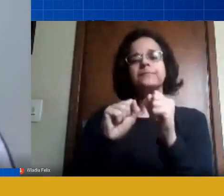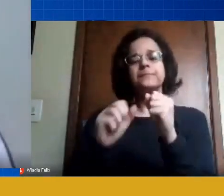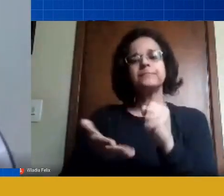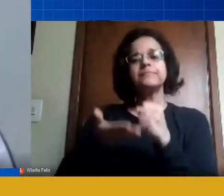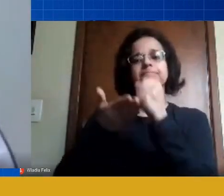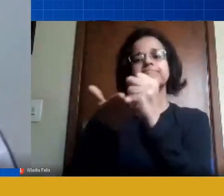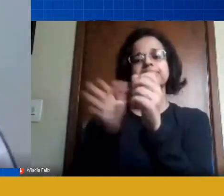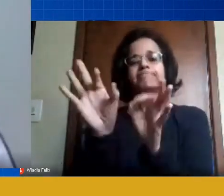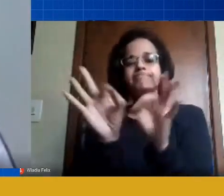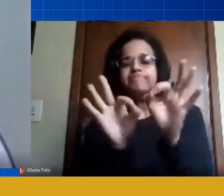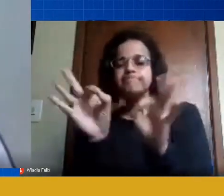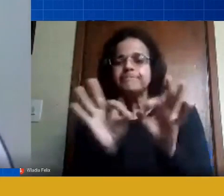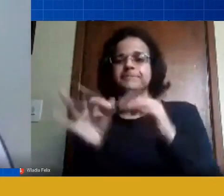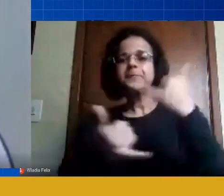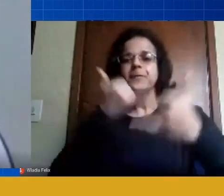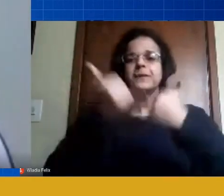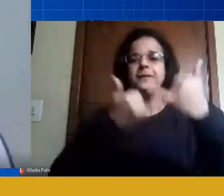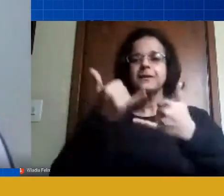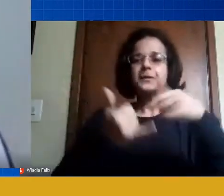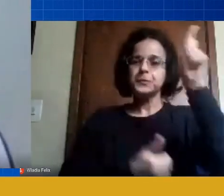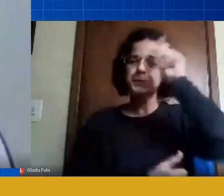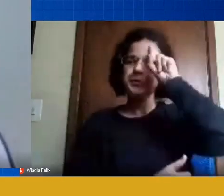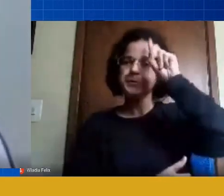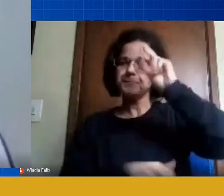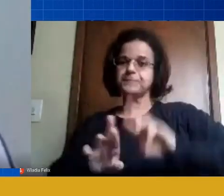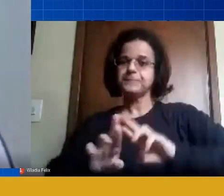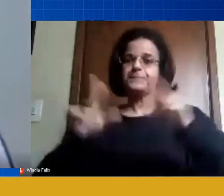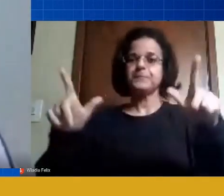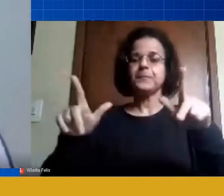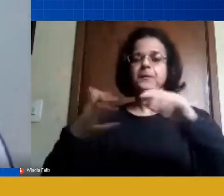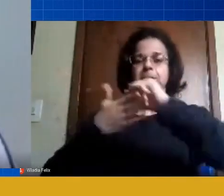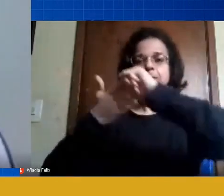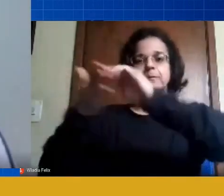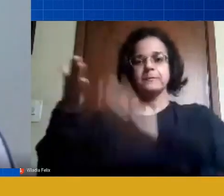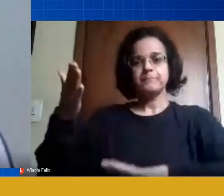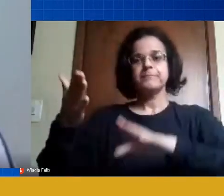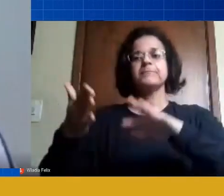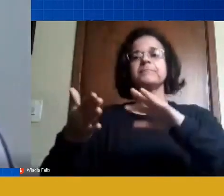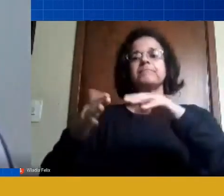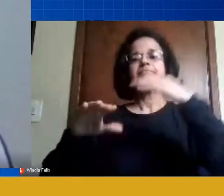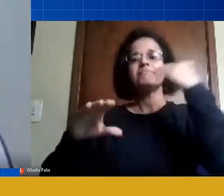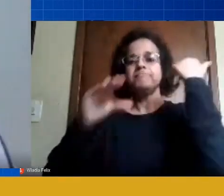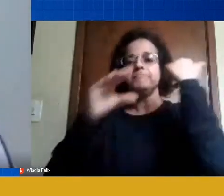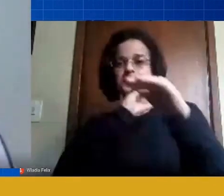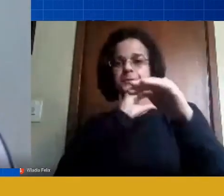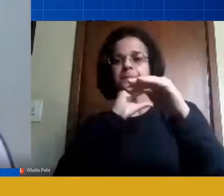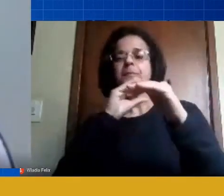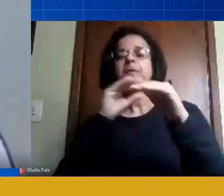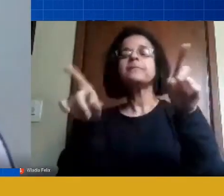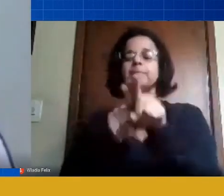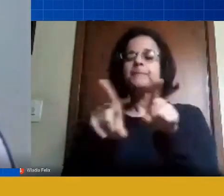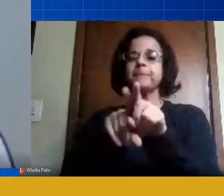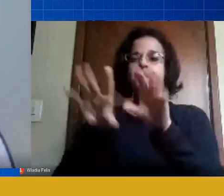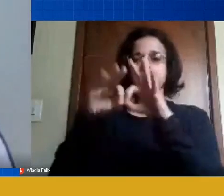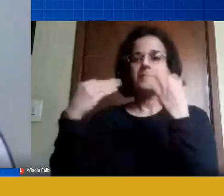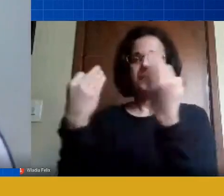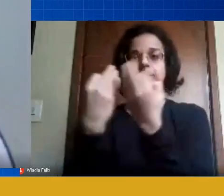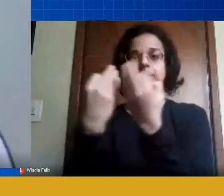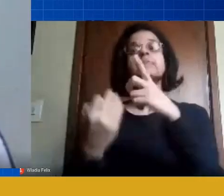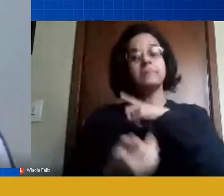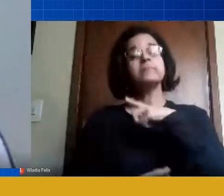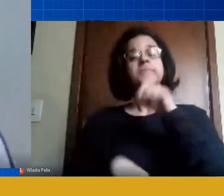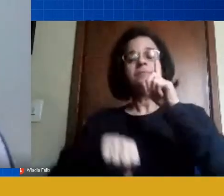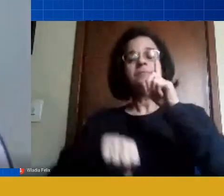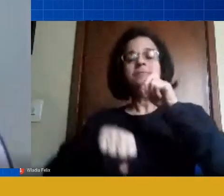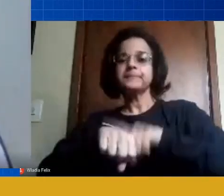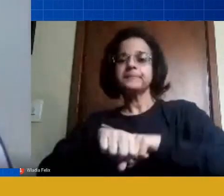brincadeiras e uma rotina diferenciada nessas atividades remotas mas que também os pais tenham o seu tempo porque você bem